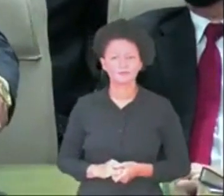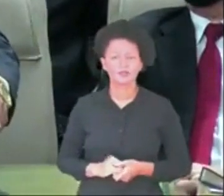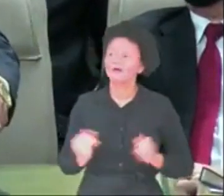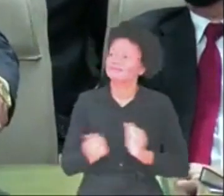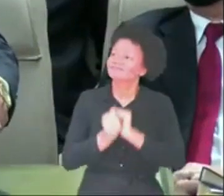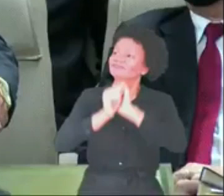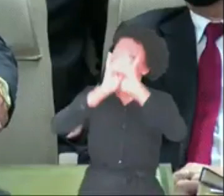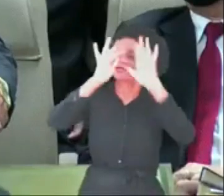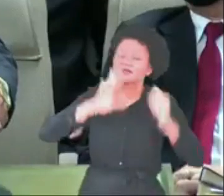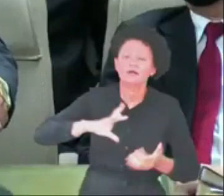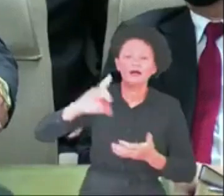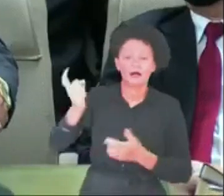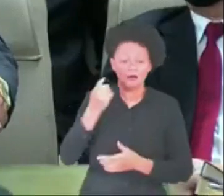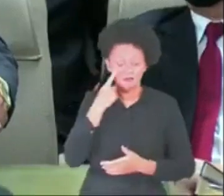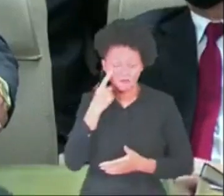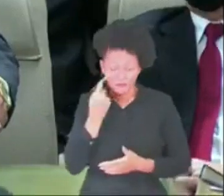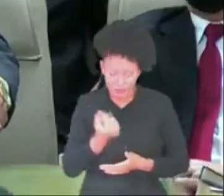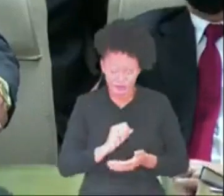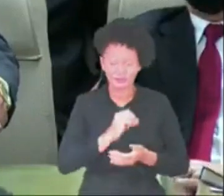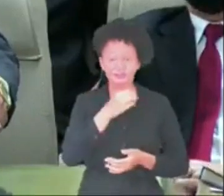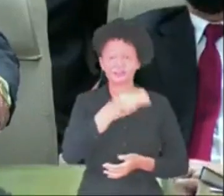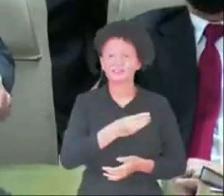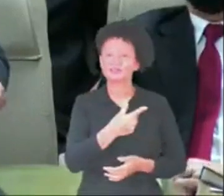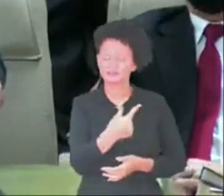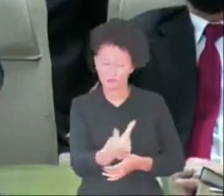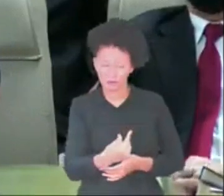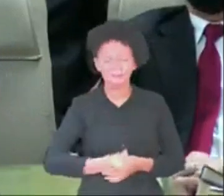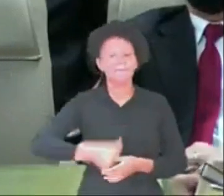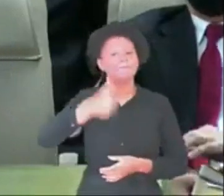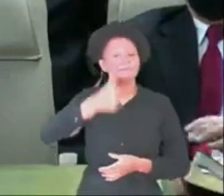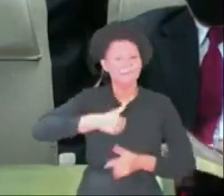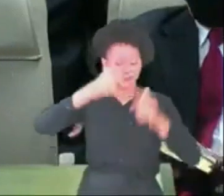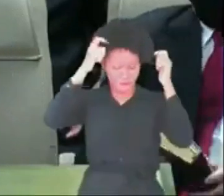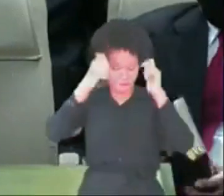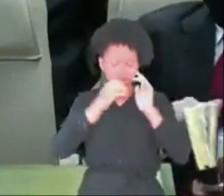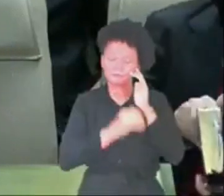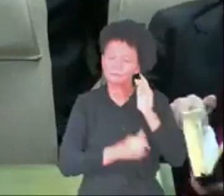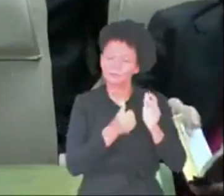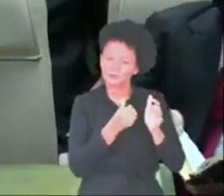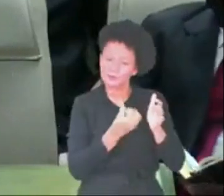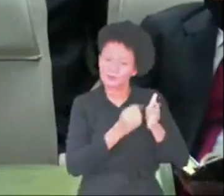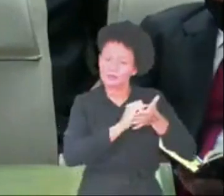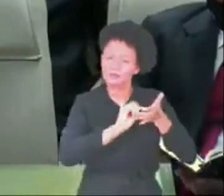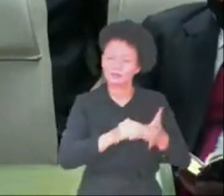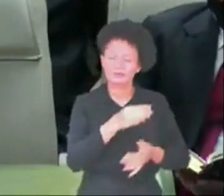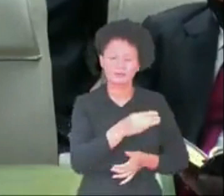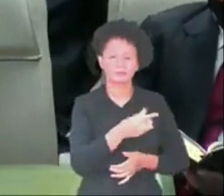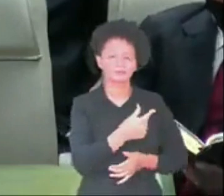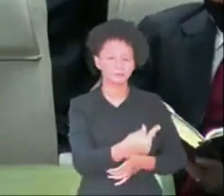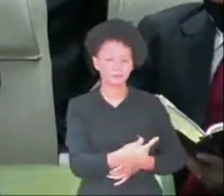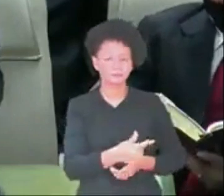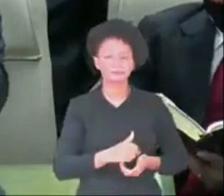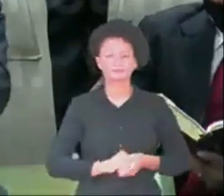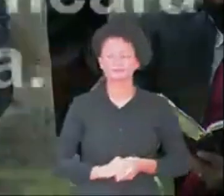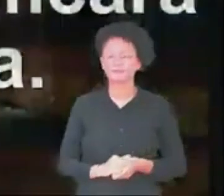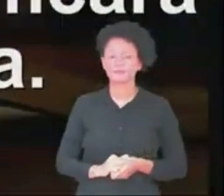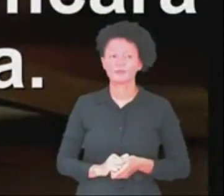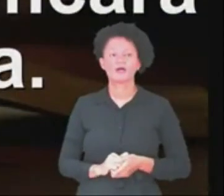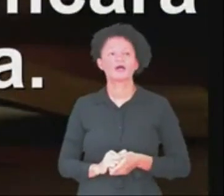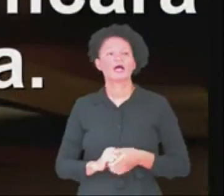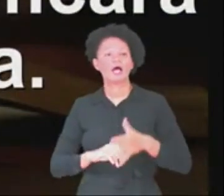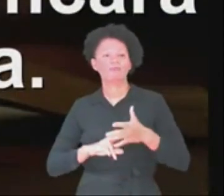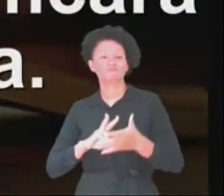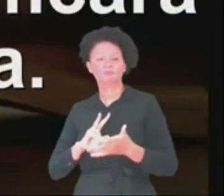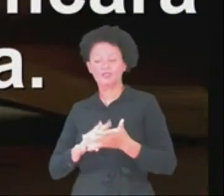Glória a Deus. Veja o 32. 1º reis 16 e 32. E levantou um